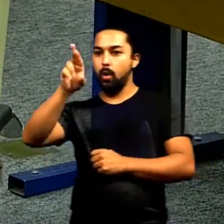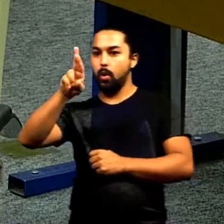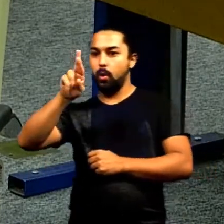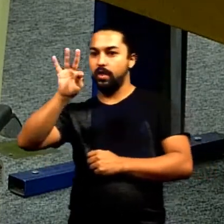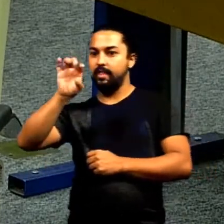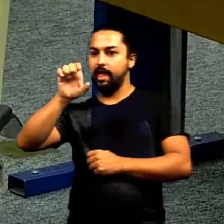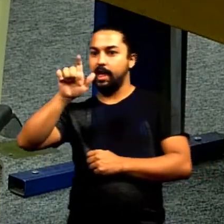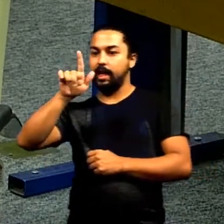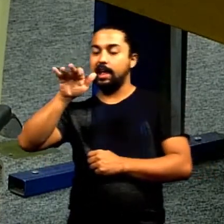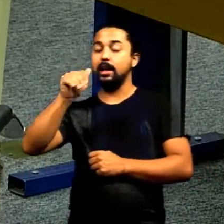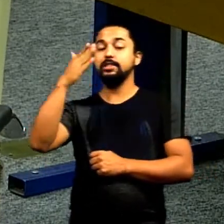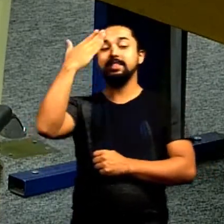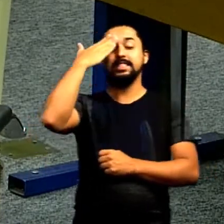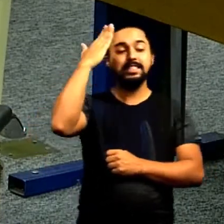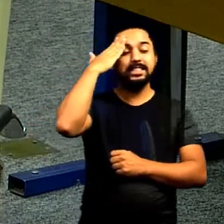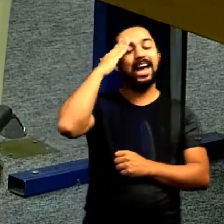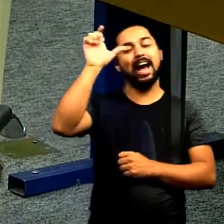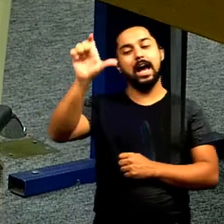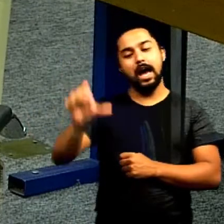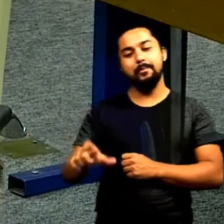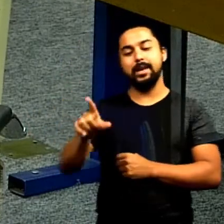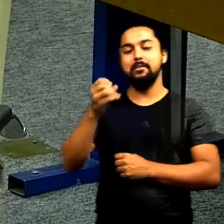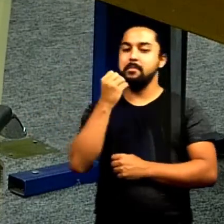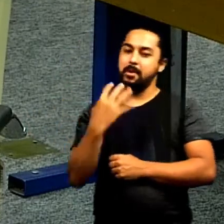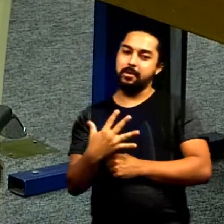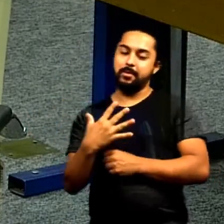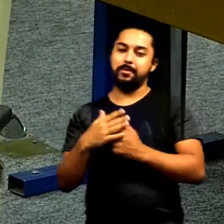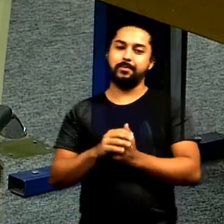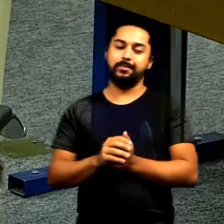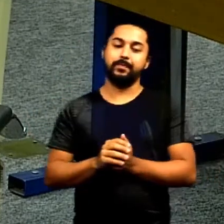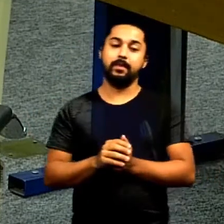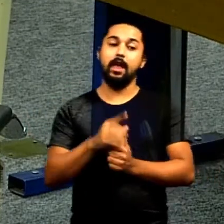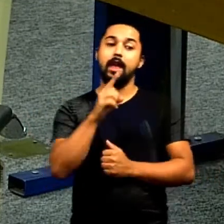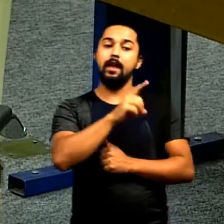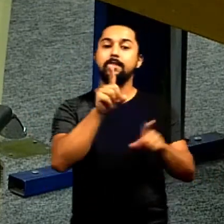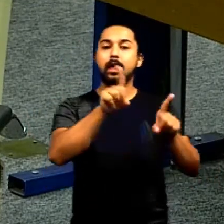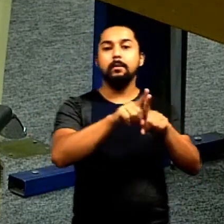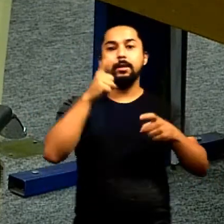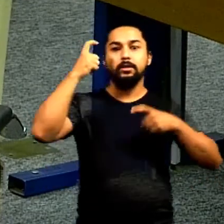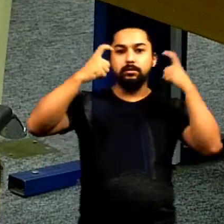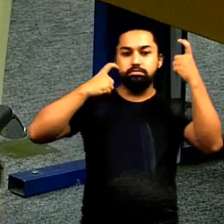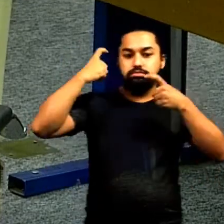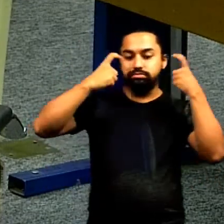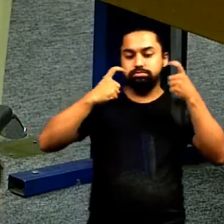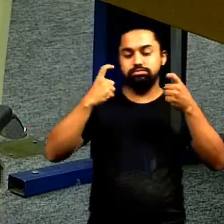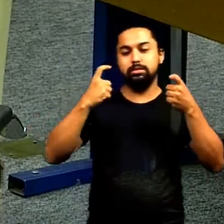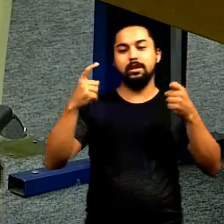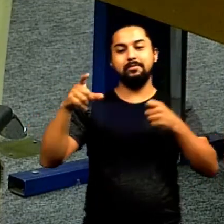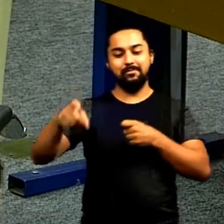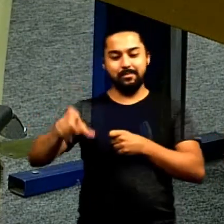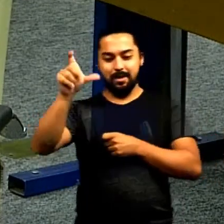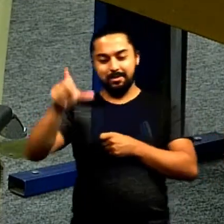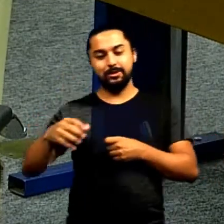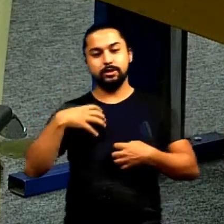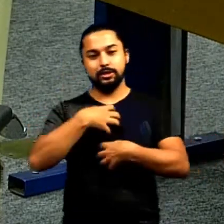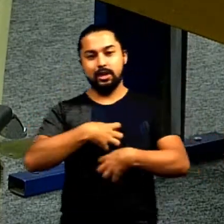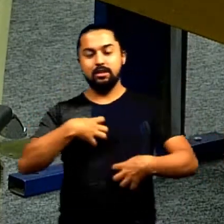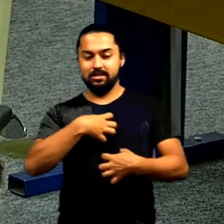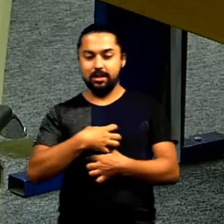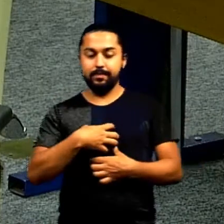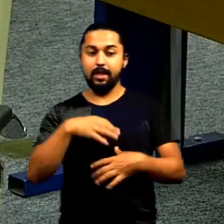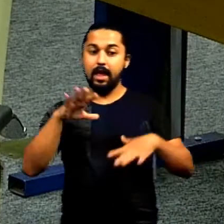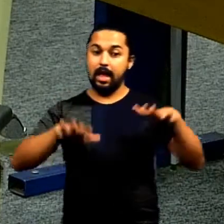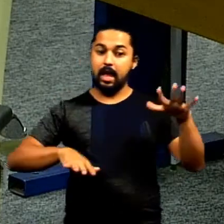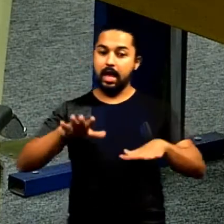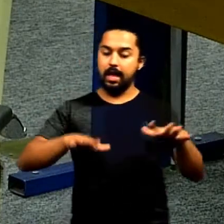uma pessoa boa eu tenho certeza que ele não fala do Paulo eu tenho certeza que ele está preocupado com essa situação do Paulo também está chateado e tenho certeza que